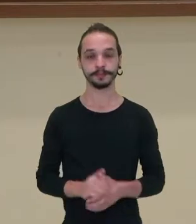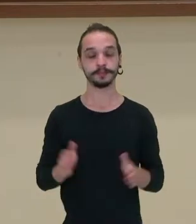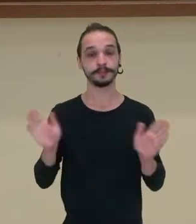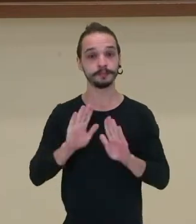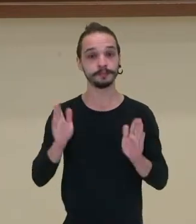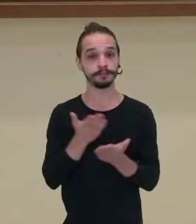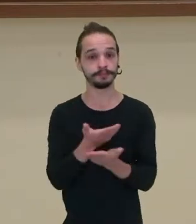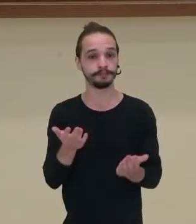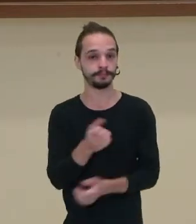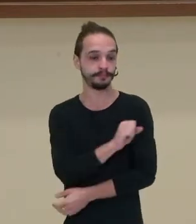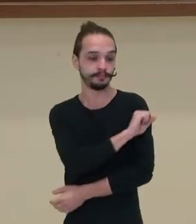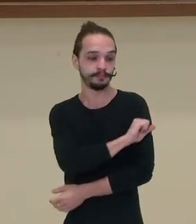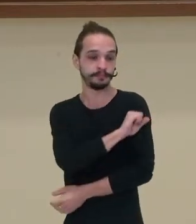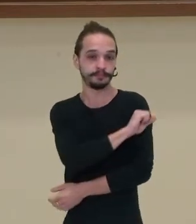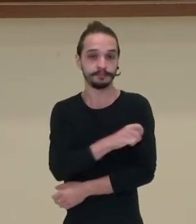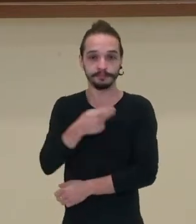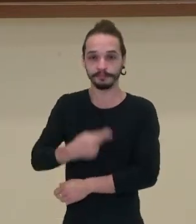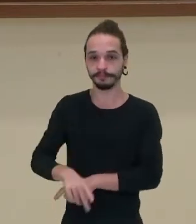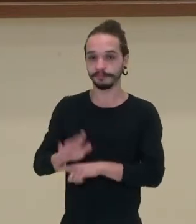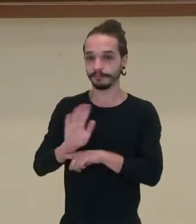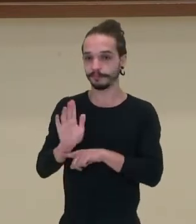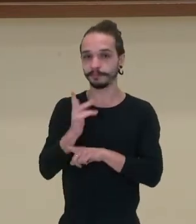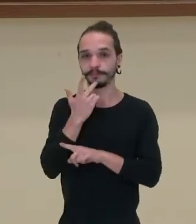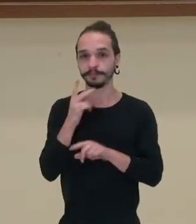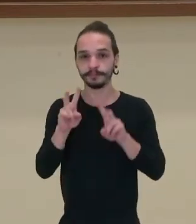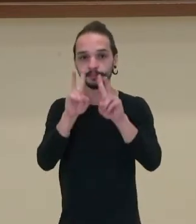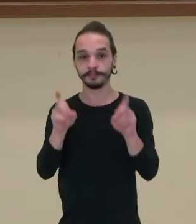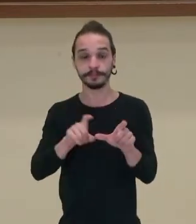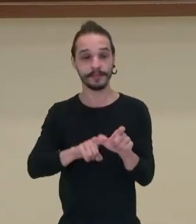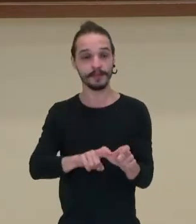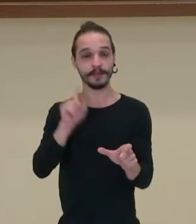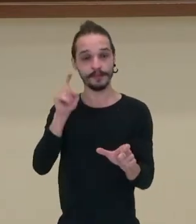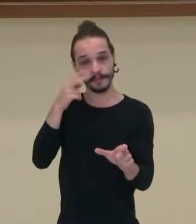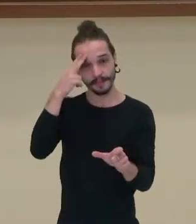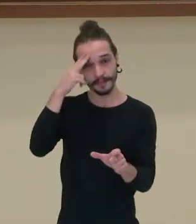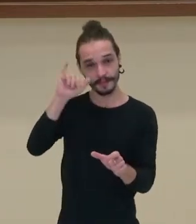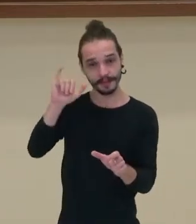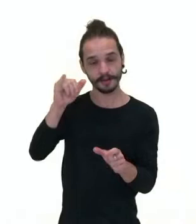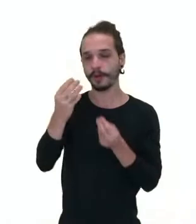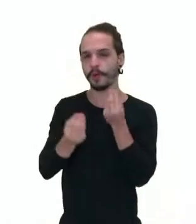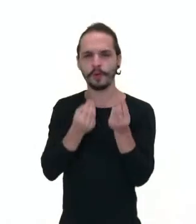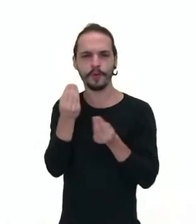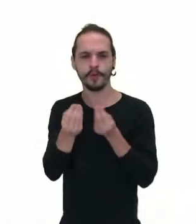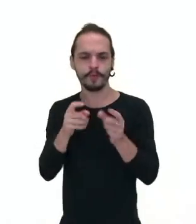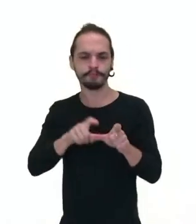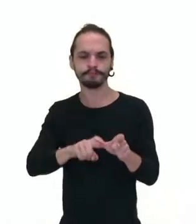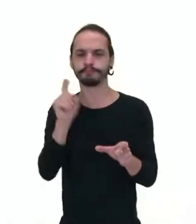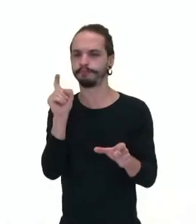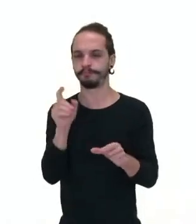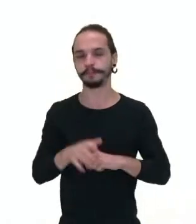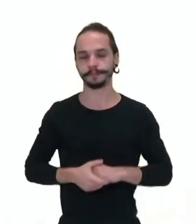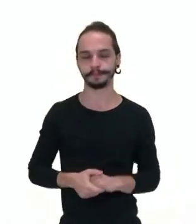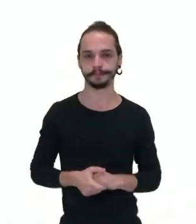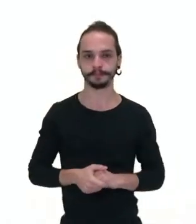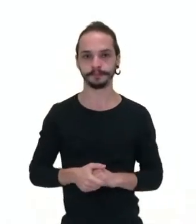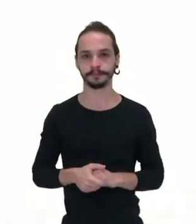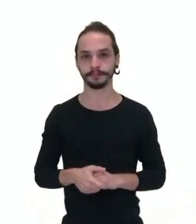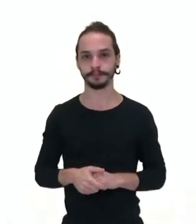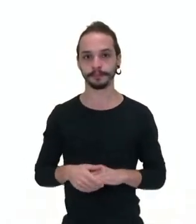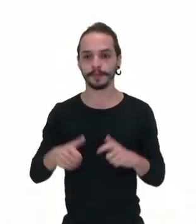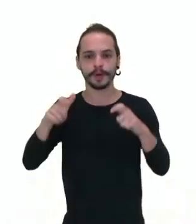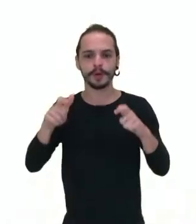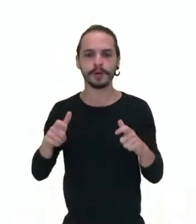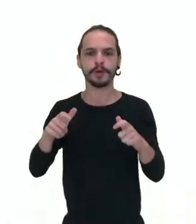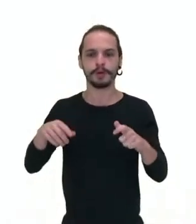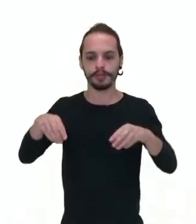Oitavos anos, nesse vídeo nós vamos falar sobre a independência do Haiti, como ocorreu a independência do Haiti. Então as terras onde hoje o